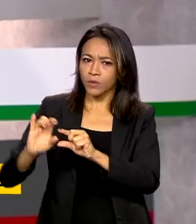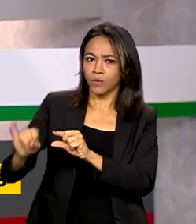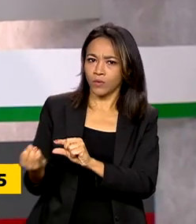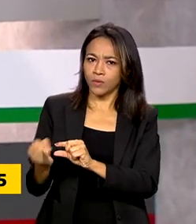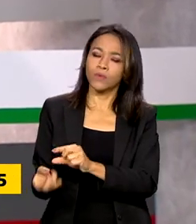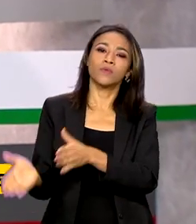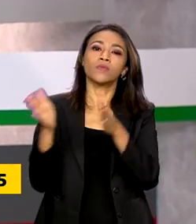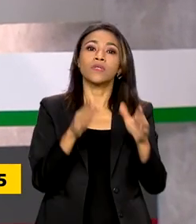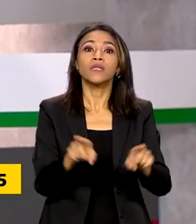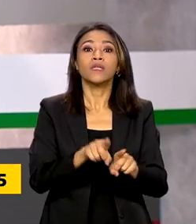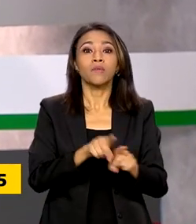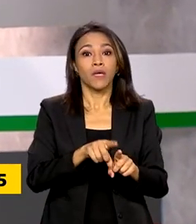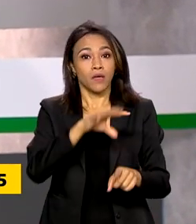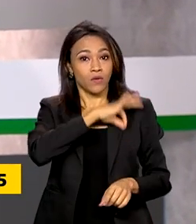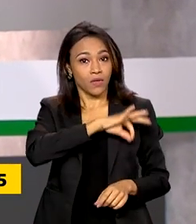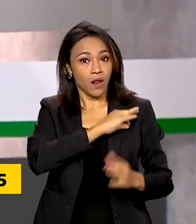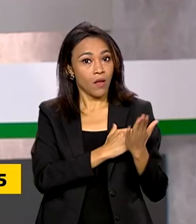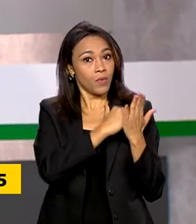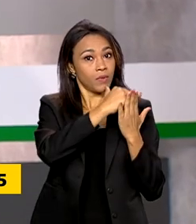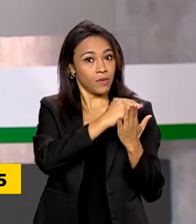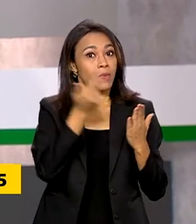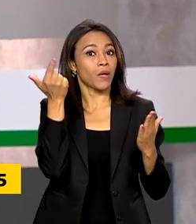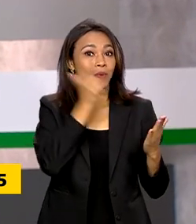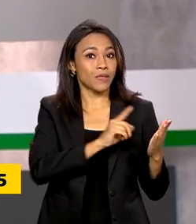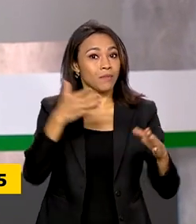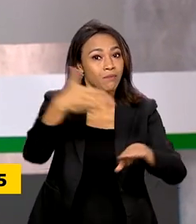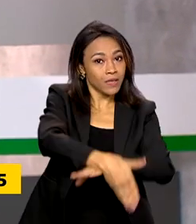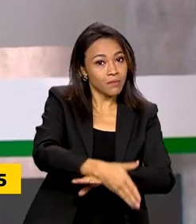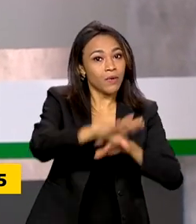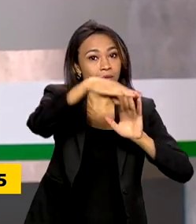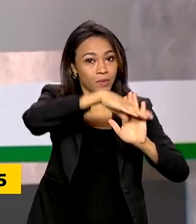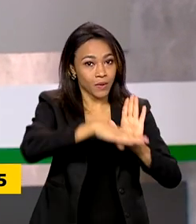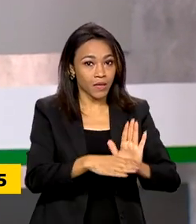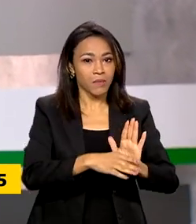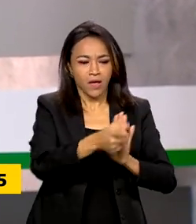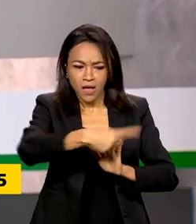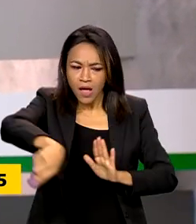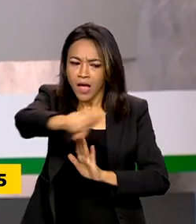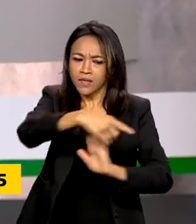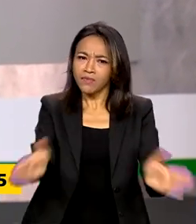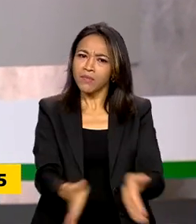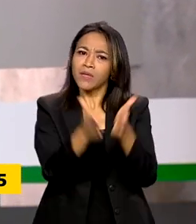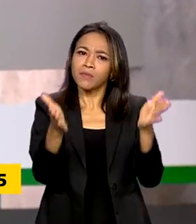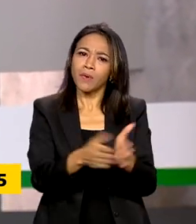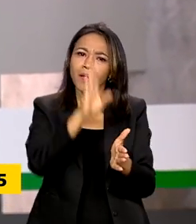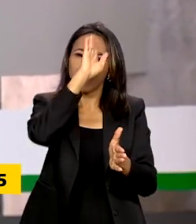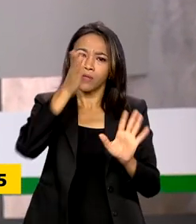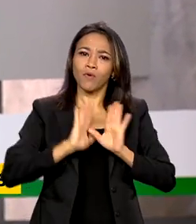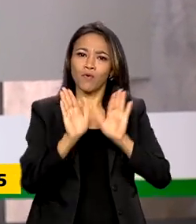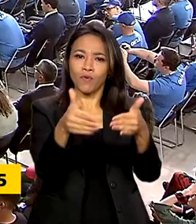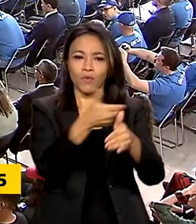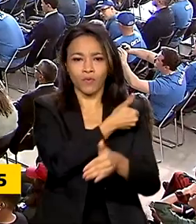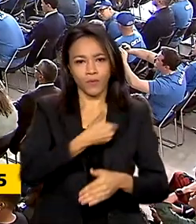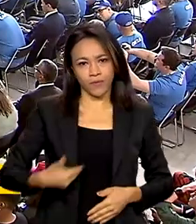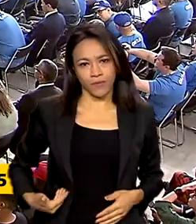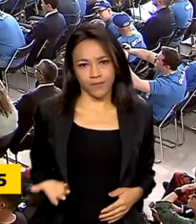o aumento do rendimento mensal para participar do programa. As famílias de baixa renda serão a prioridade.